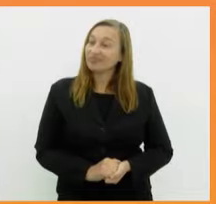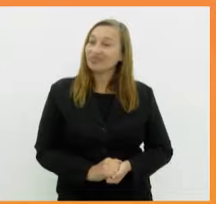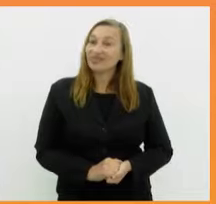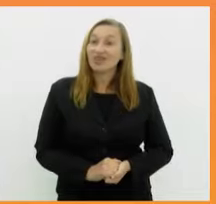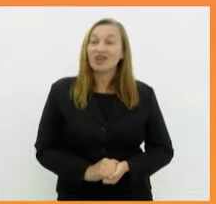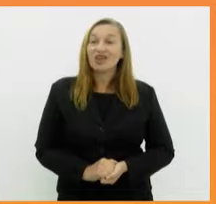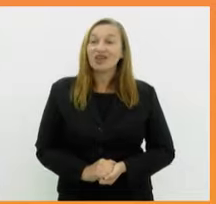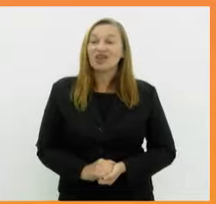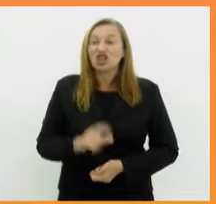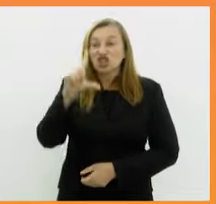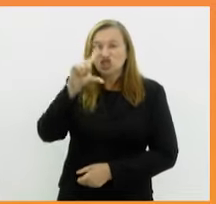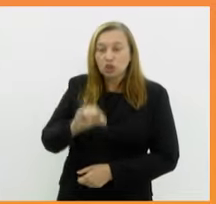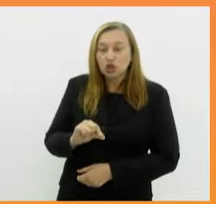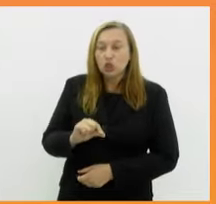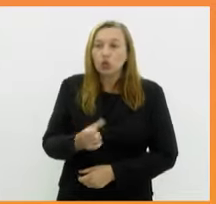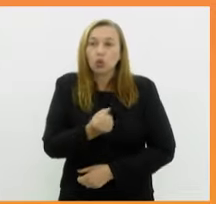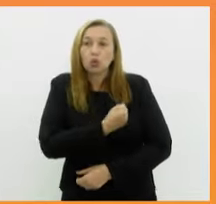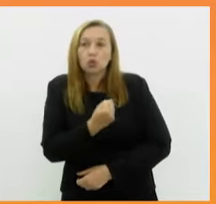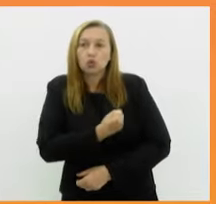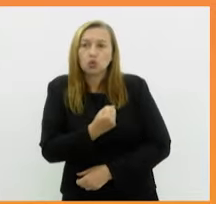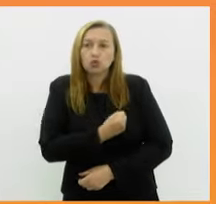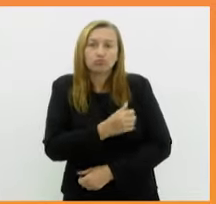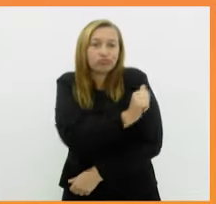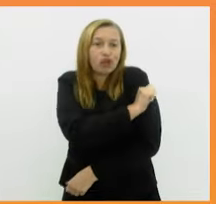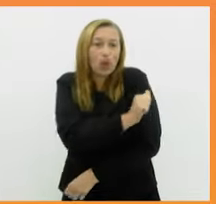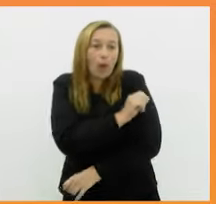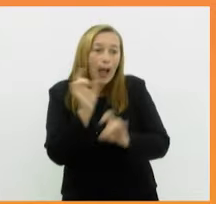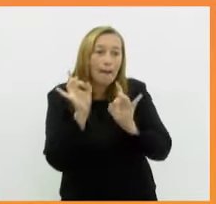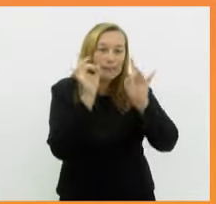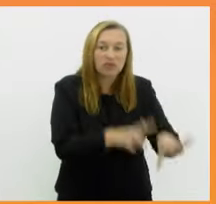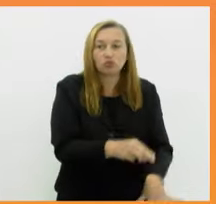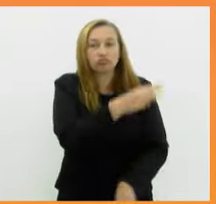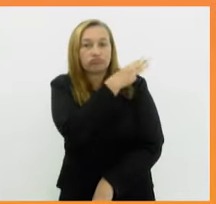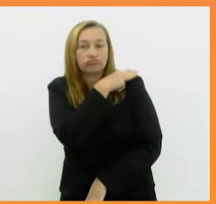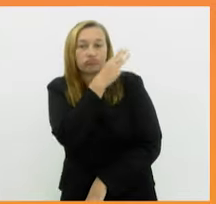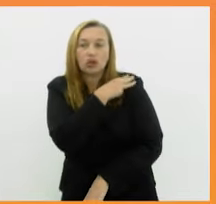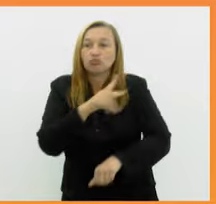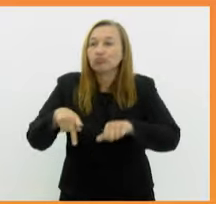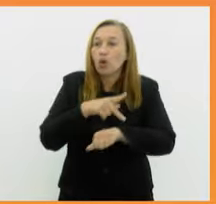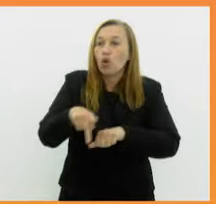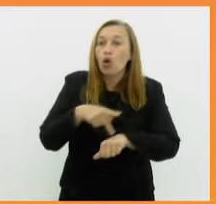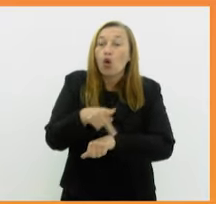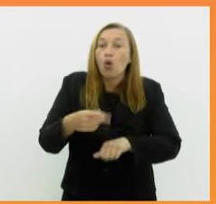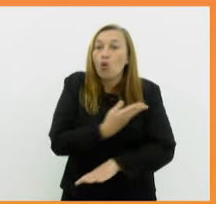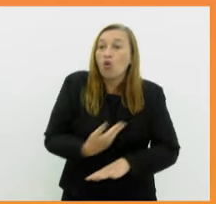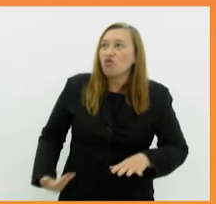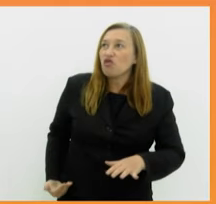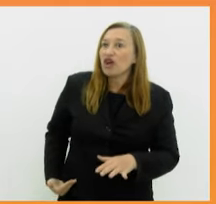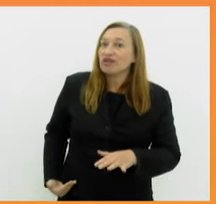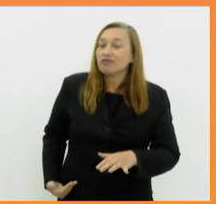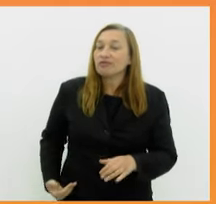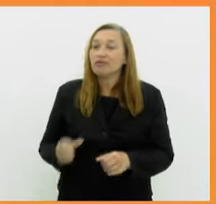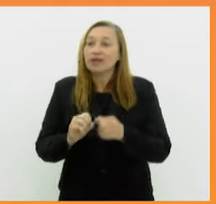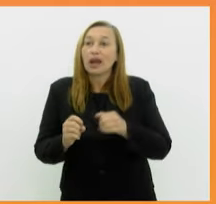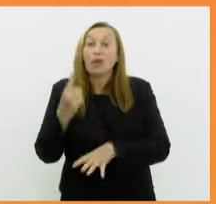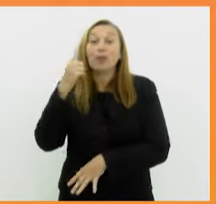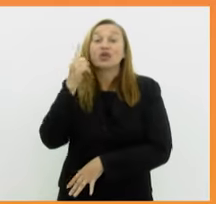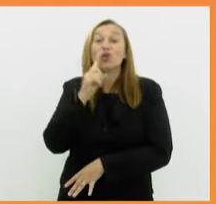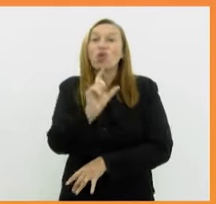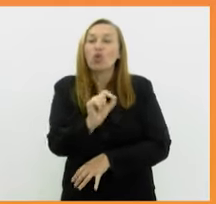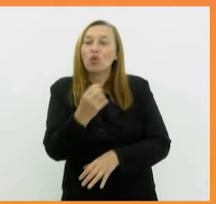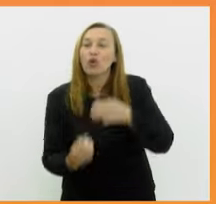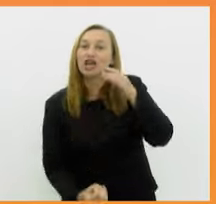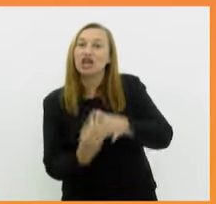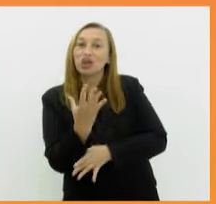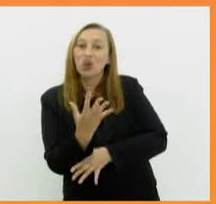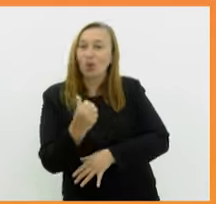Para diminuir o número de estudantes que estão abandonando o ensino médio no país, o governo federal criou o programa Pé de Meia. O Rio de Janeiro saiu